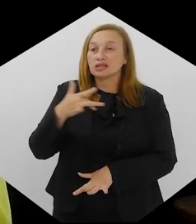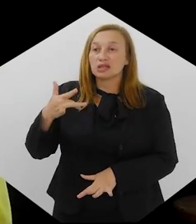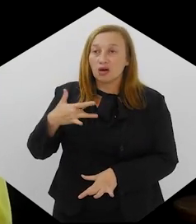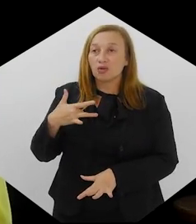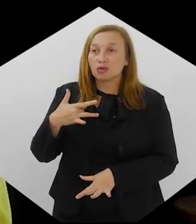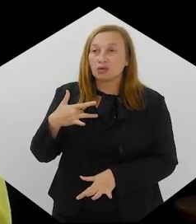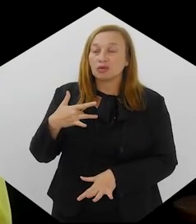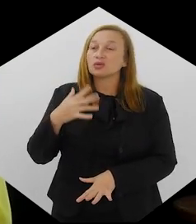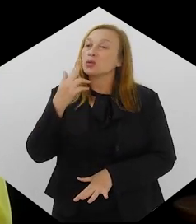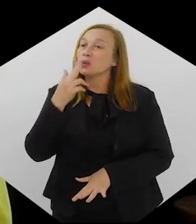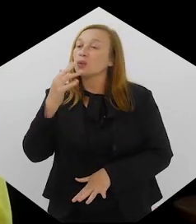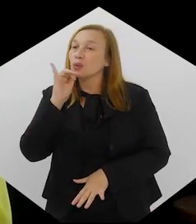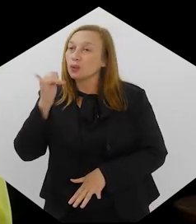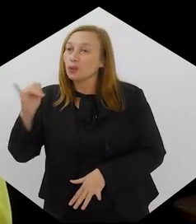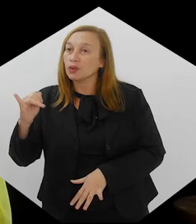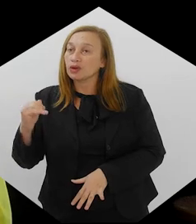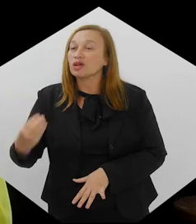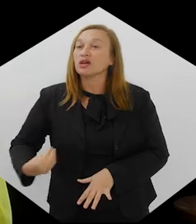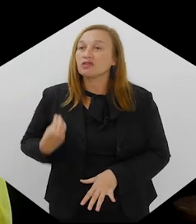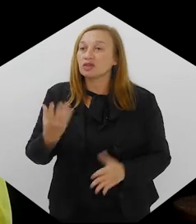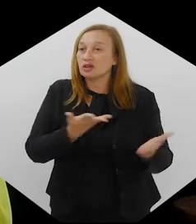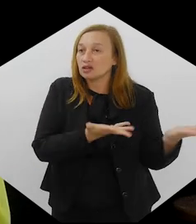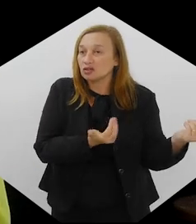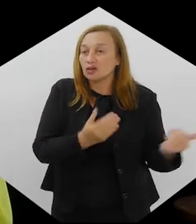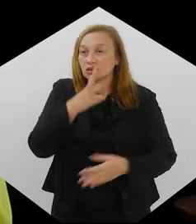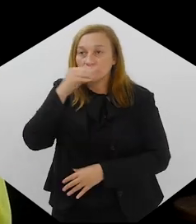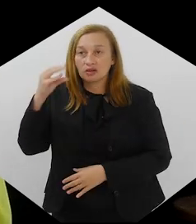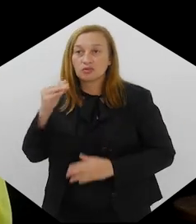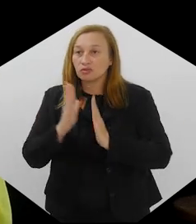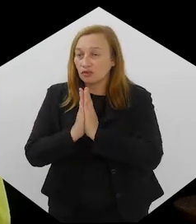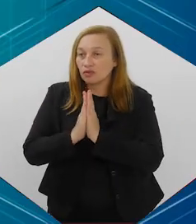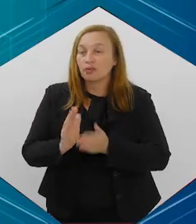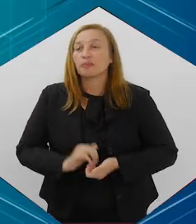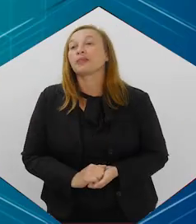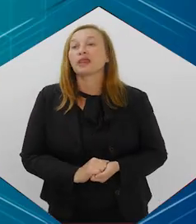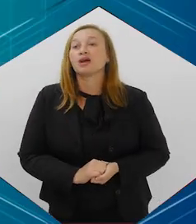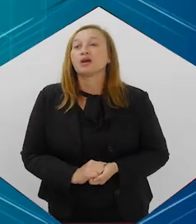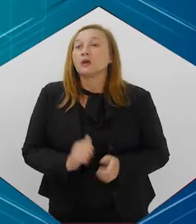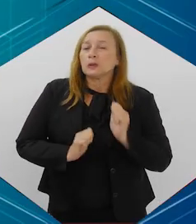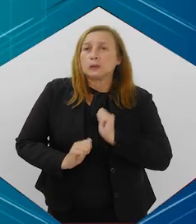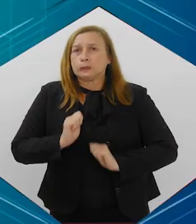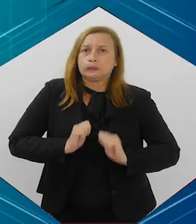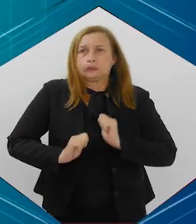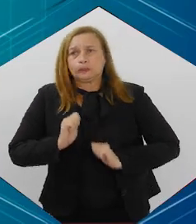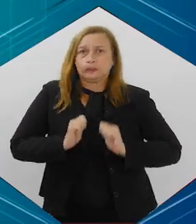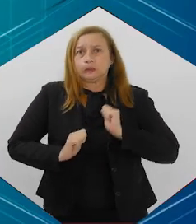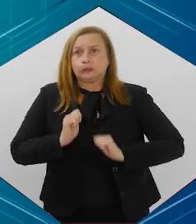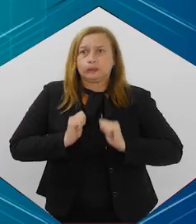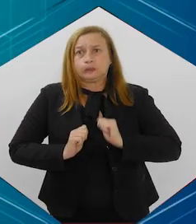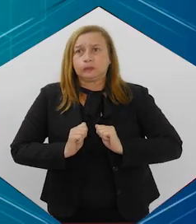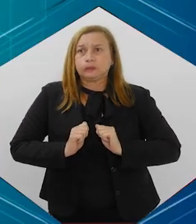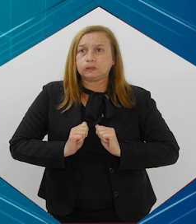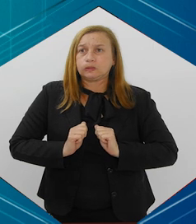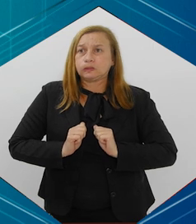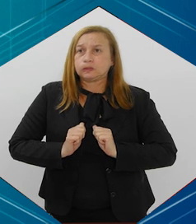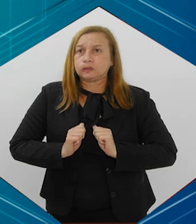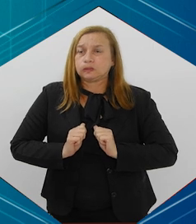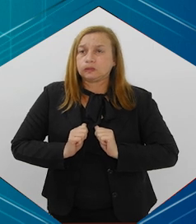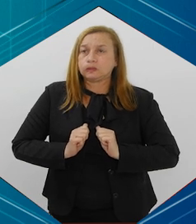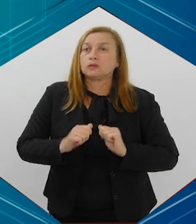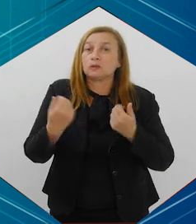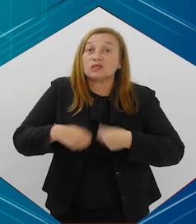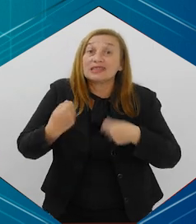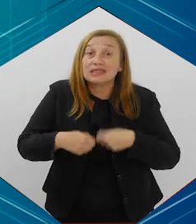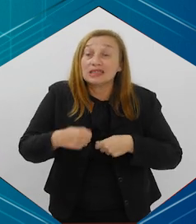na vida dos nossos adolescentes e jovens também, por favor? Ele começa a ter agitação, começa a sentir a